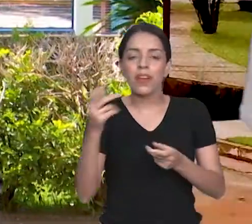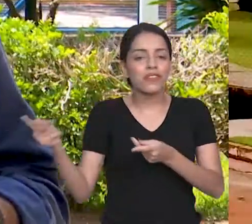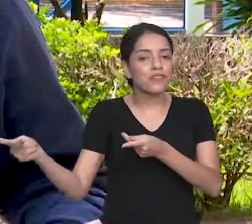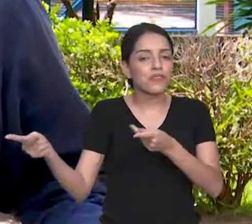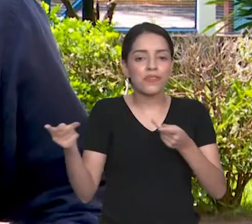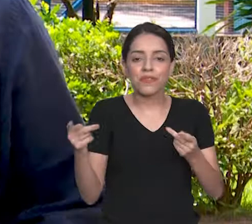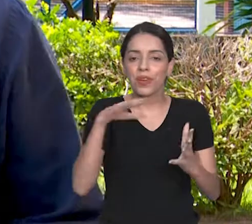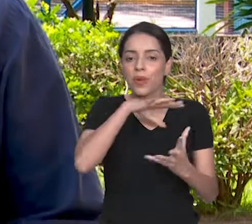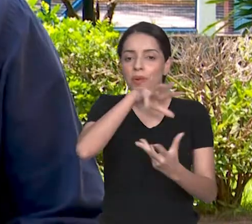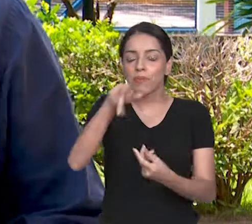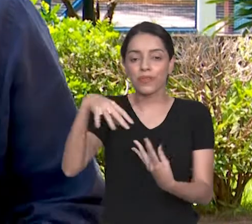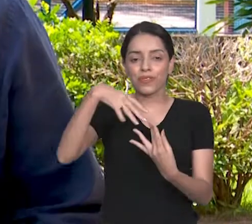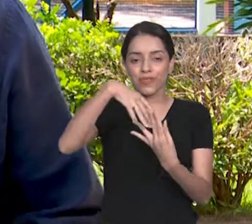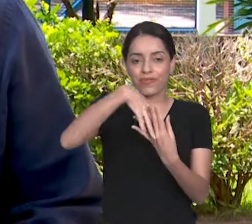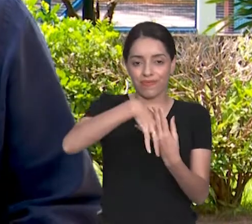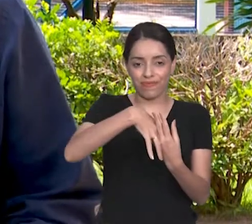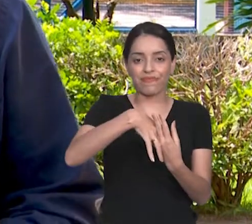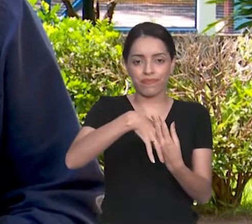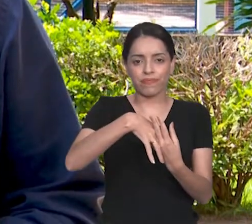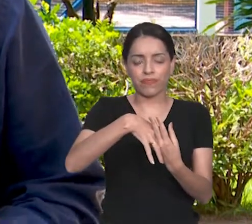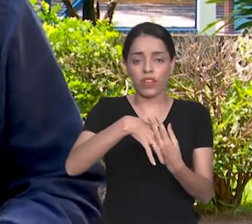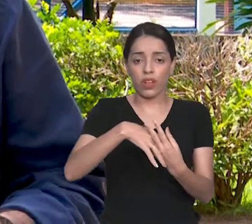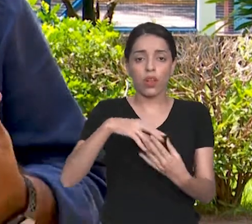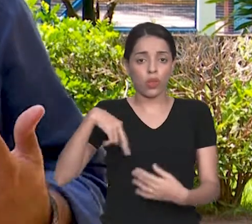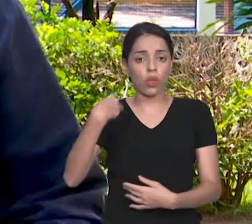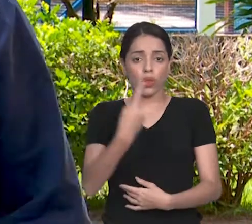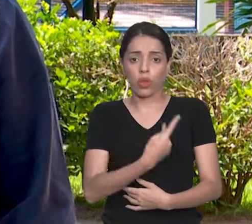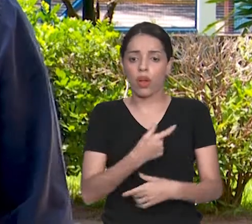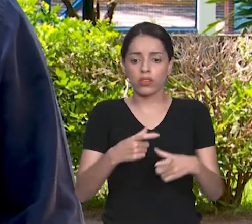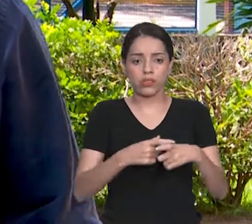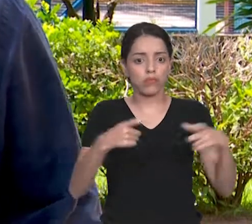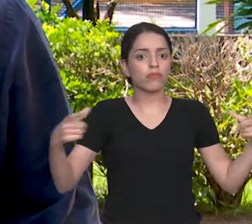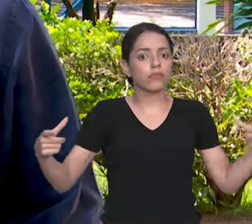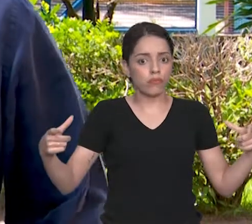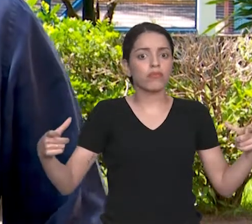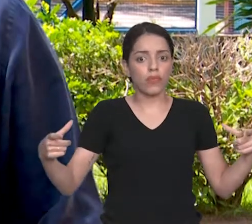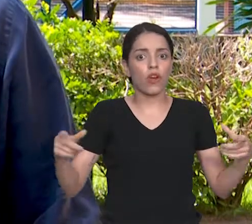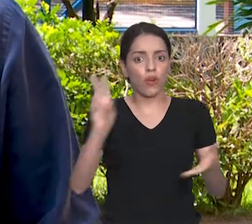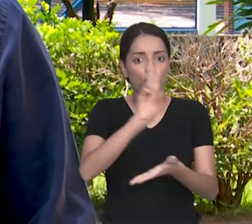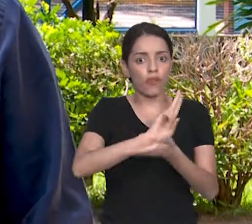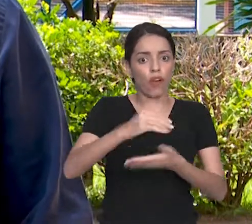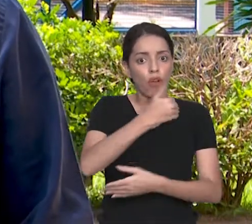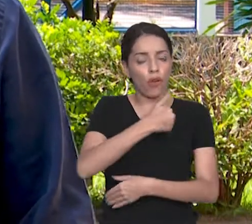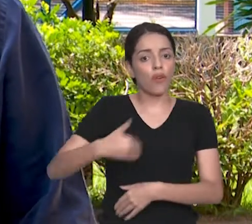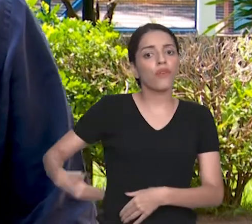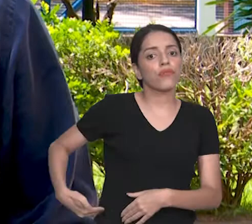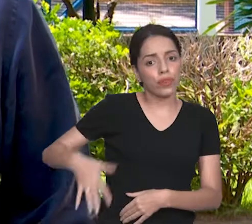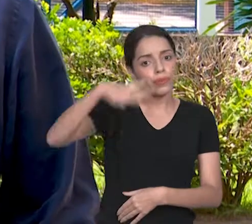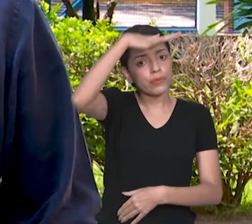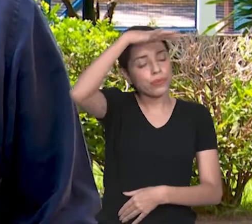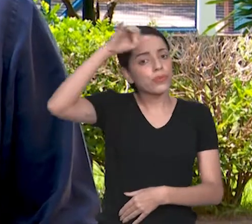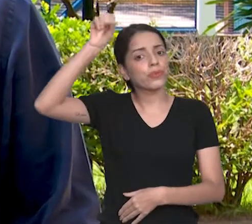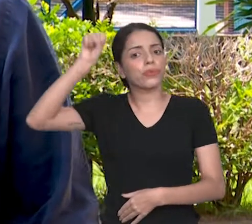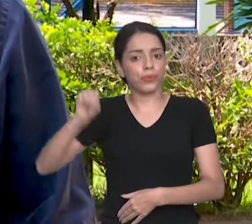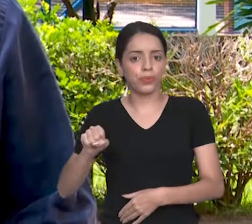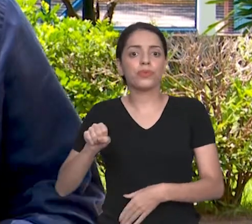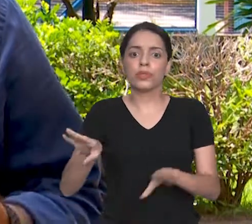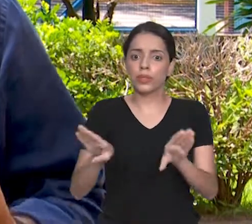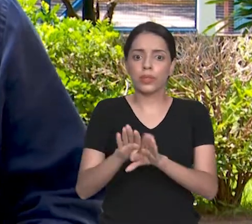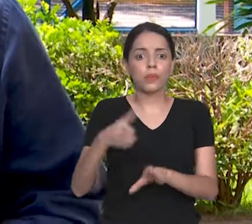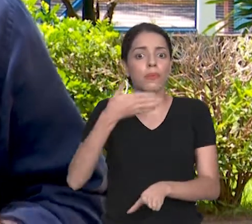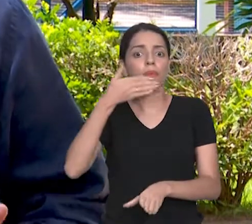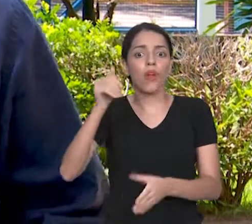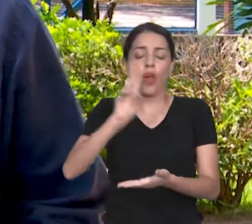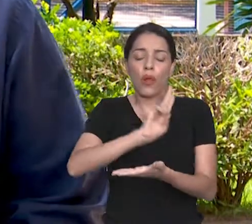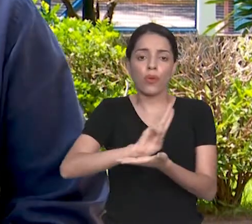Bem-vindos ao Mundo FMS! Somos a maior universidade pública do nosso estado de Mato Grosso do Sul e uma das